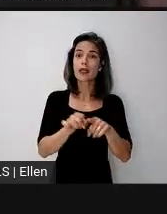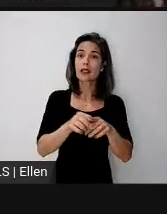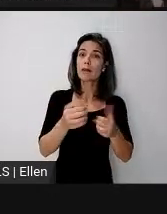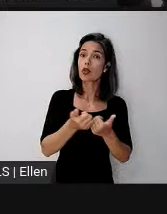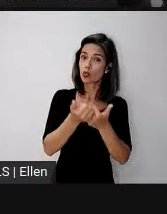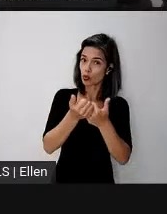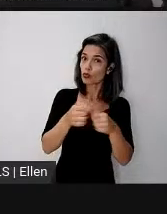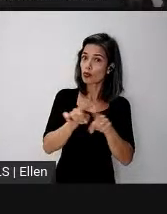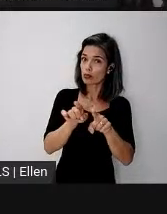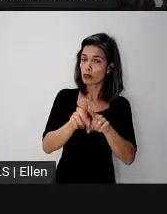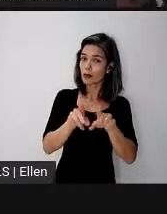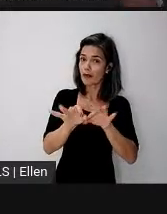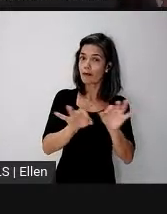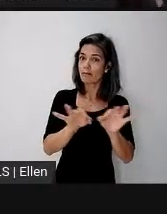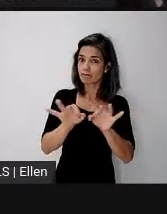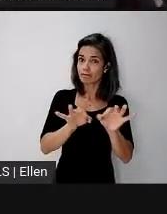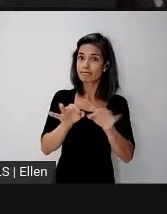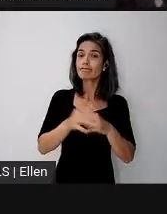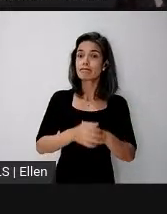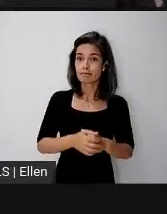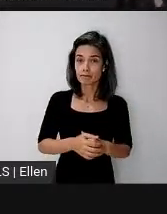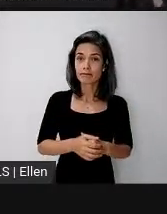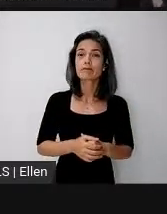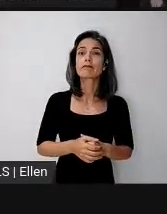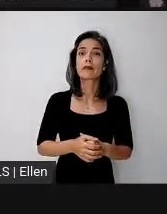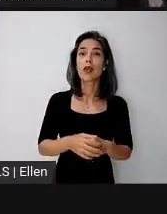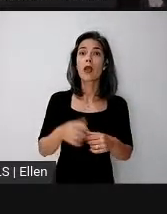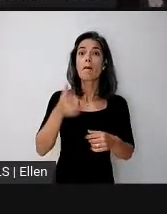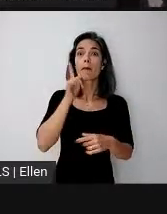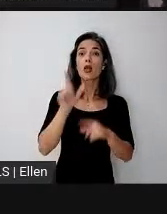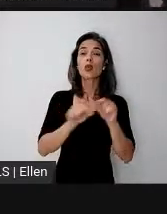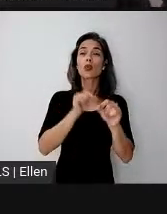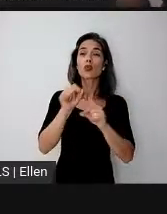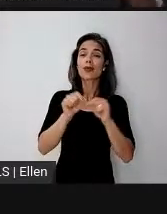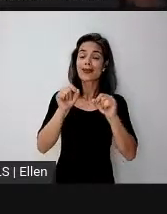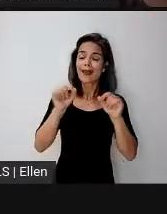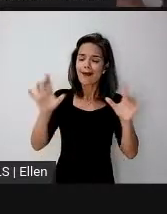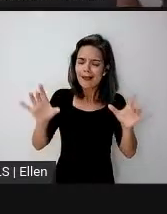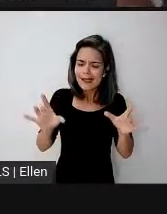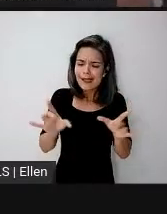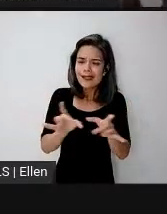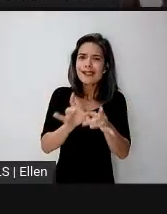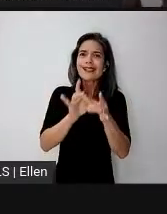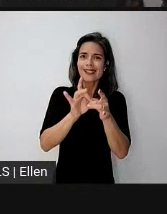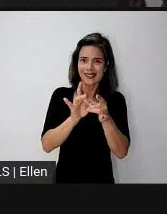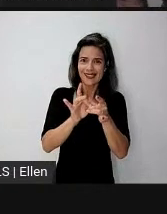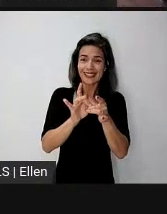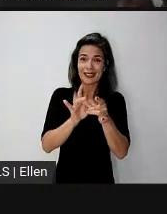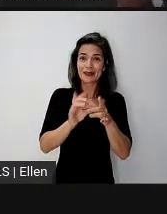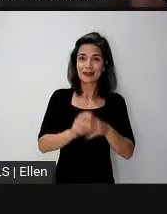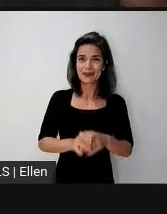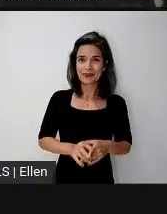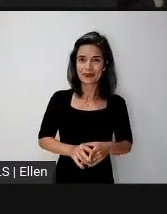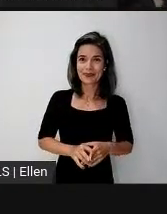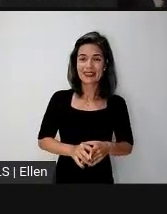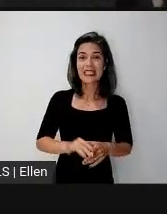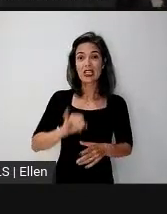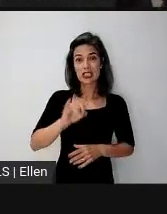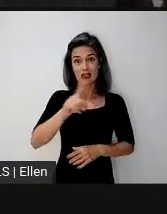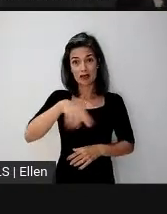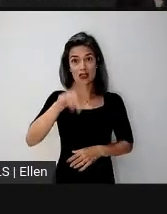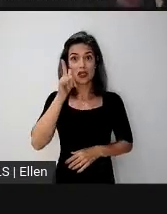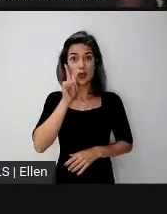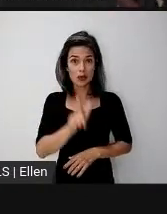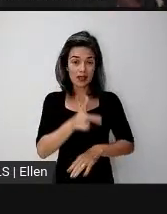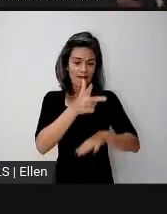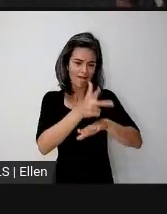a gente consiga aproximar todo mundo. E se você for fazer isso, por exemplo, se você conseguir executar o